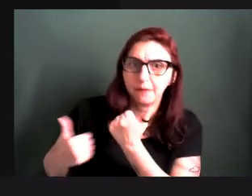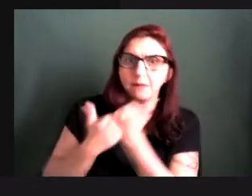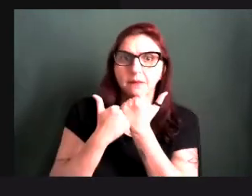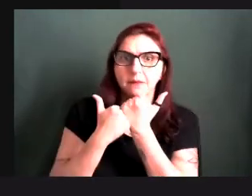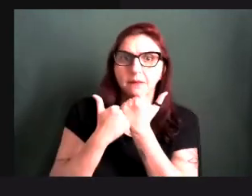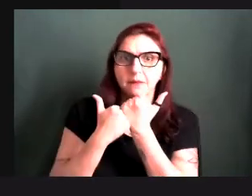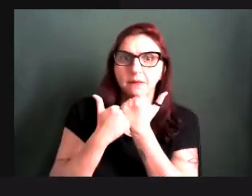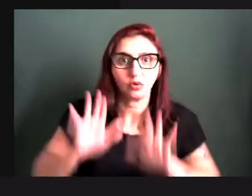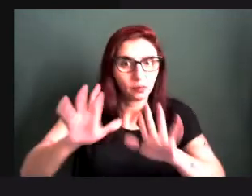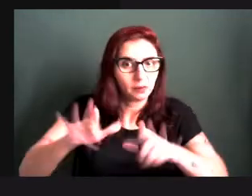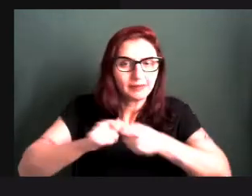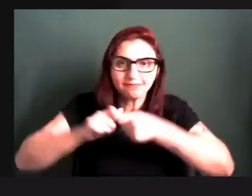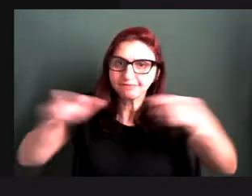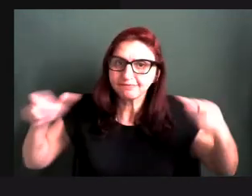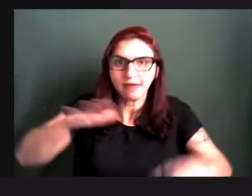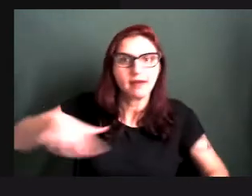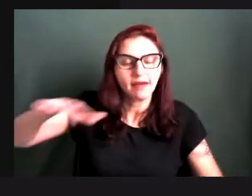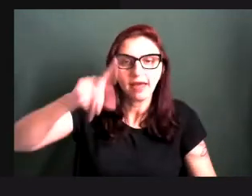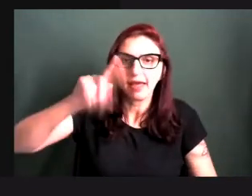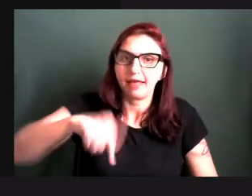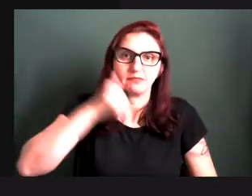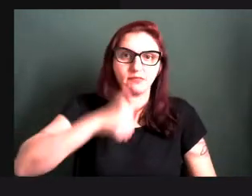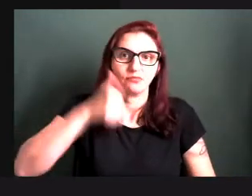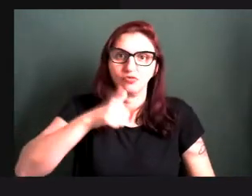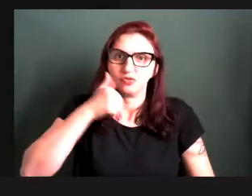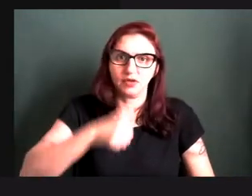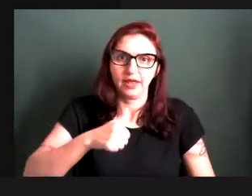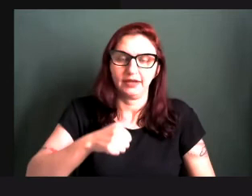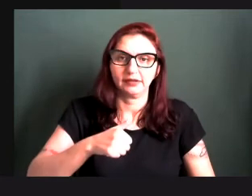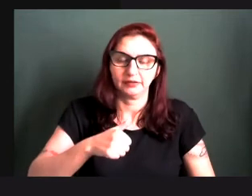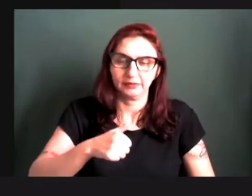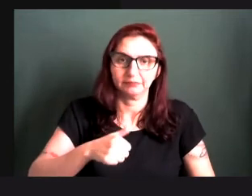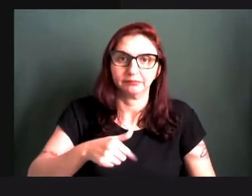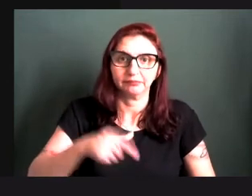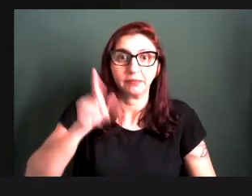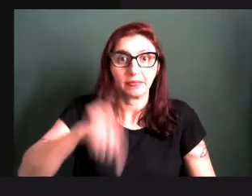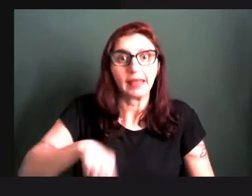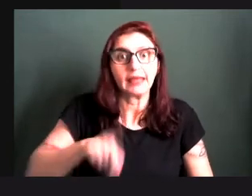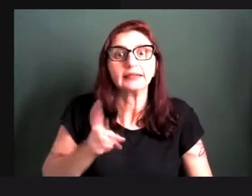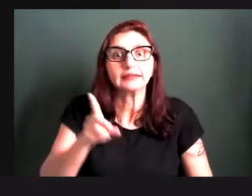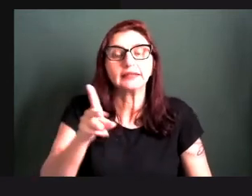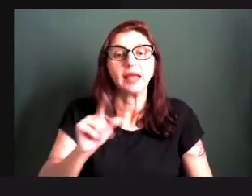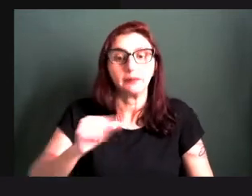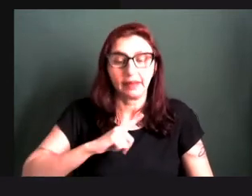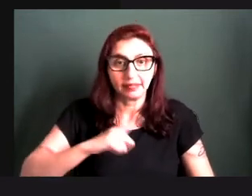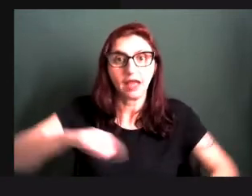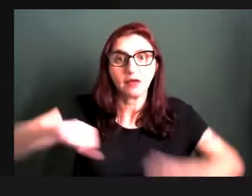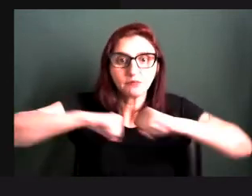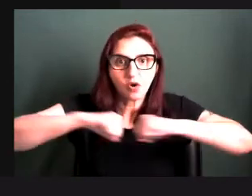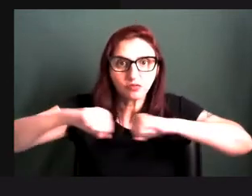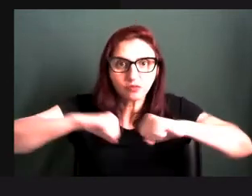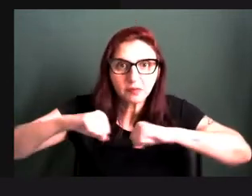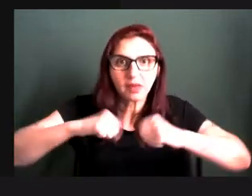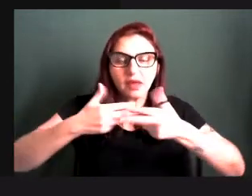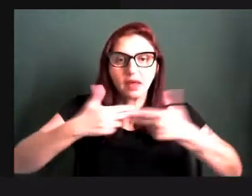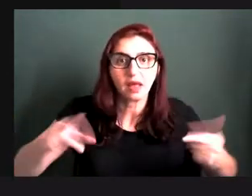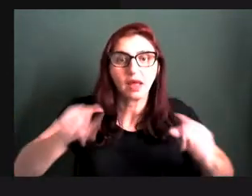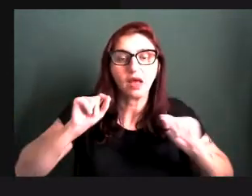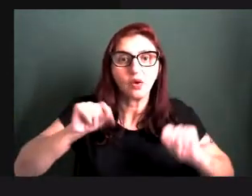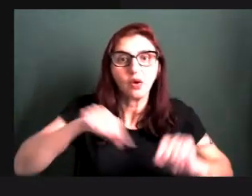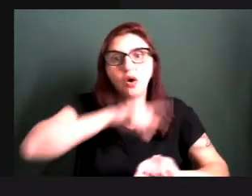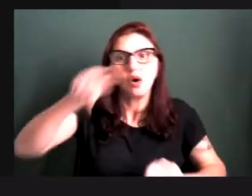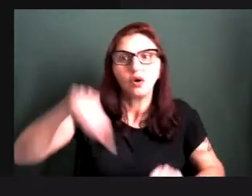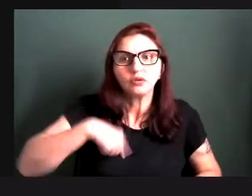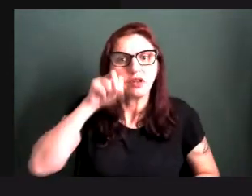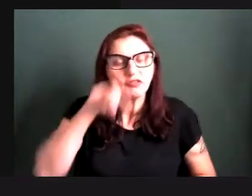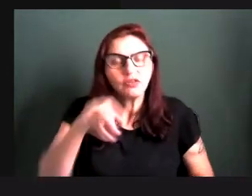às Deus, essas são as mulheres e a gente faz parte disso, né, e sempre que se tem essas movimentações, elas sempre me convidam para